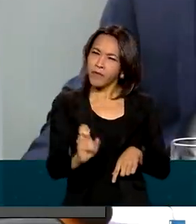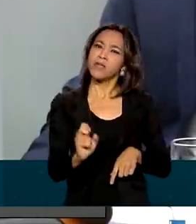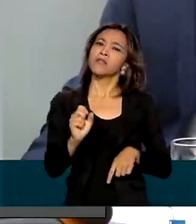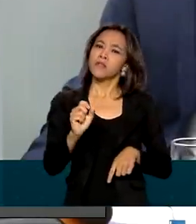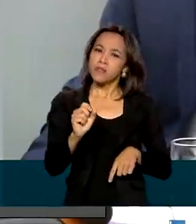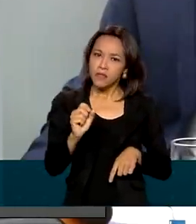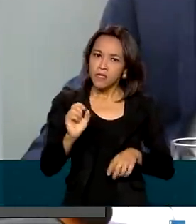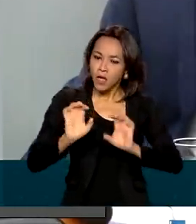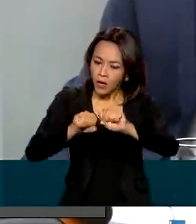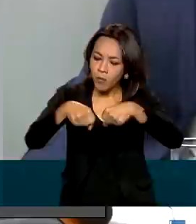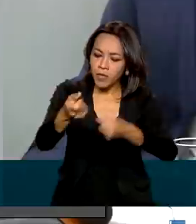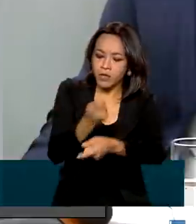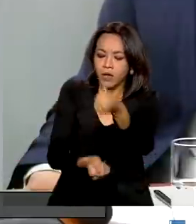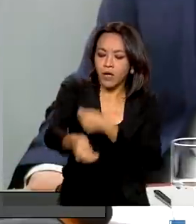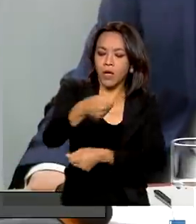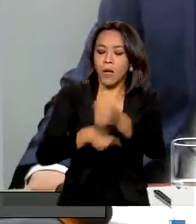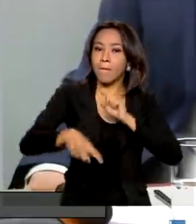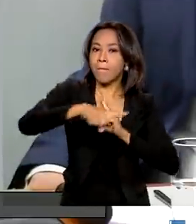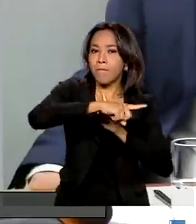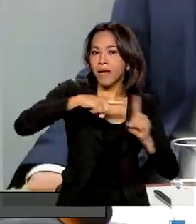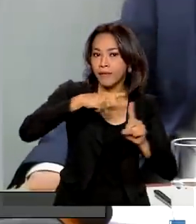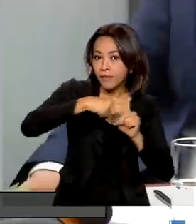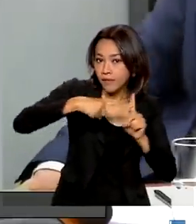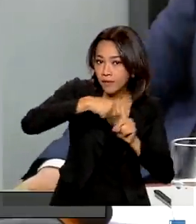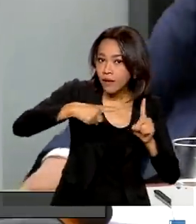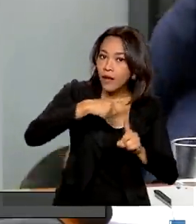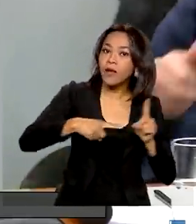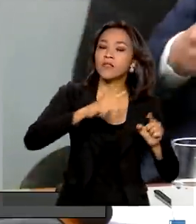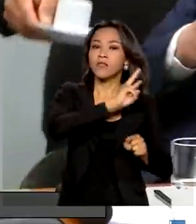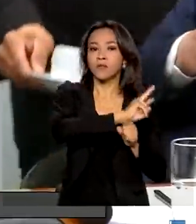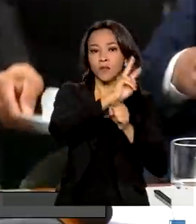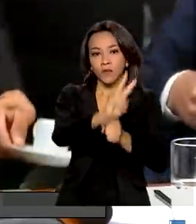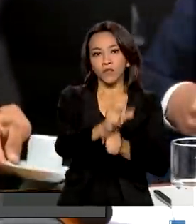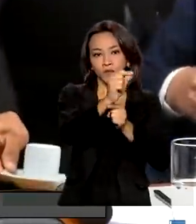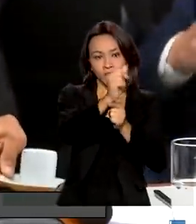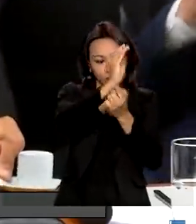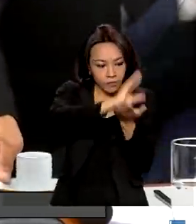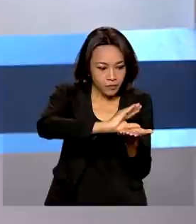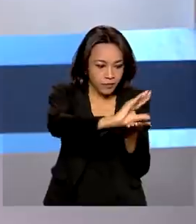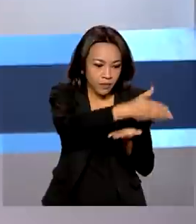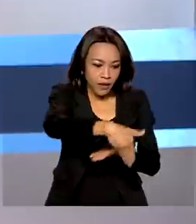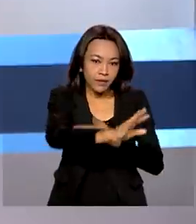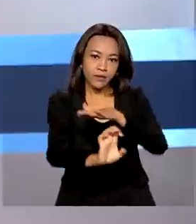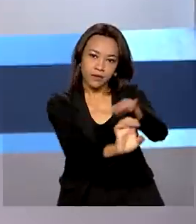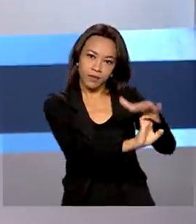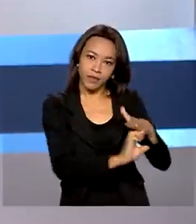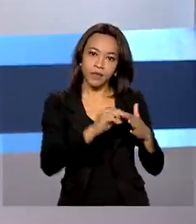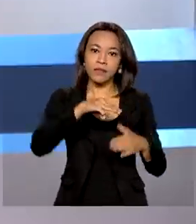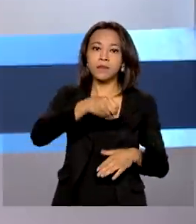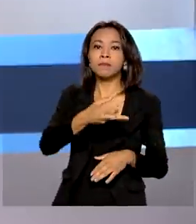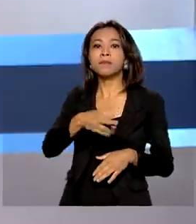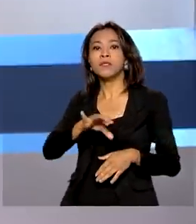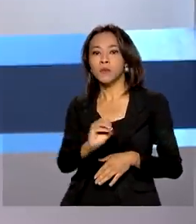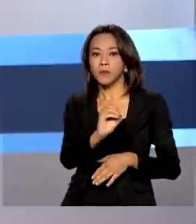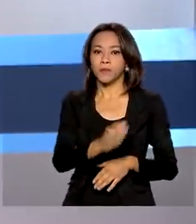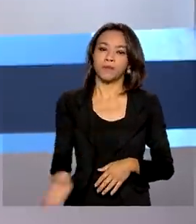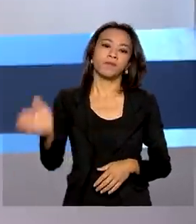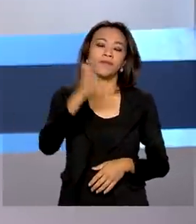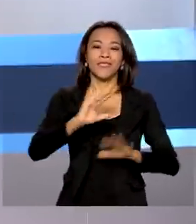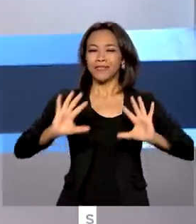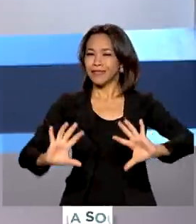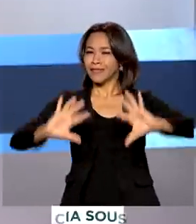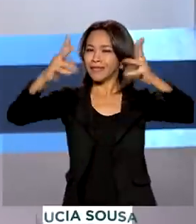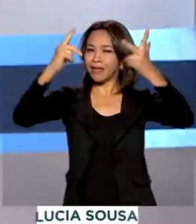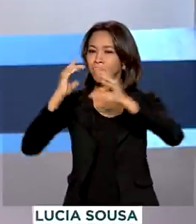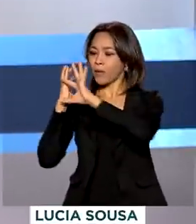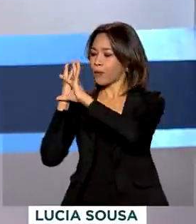país onde metade do crédito foi canalizado para pequena e média empresa. E para celebrar os mil dias